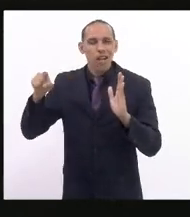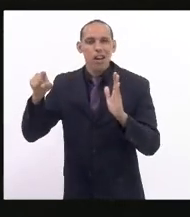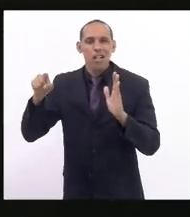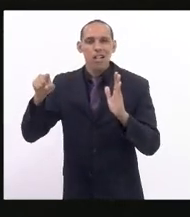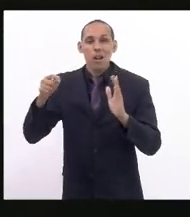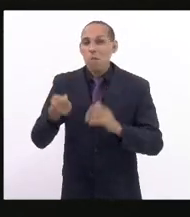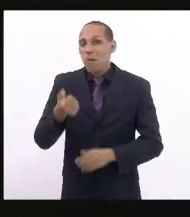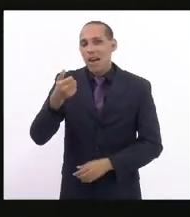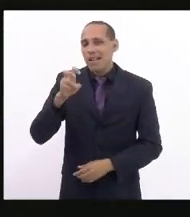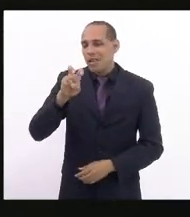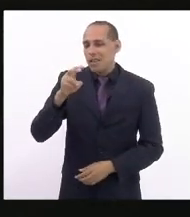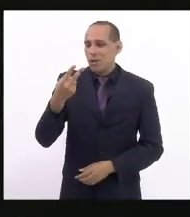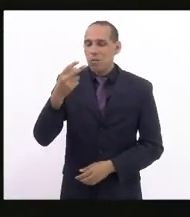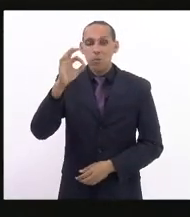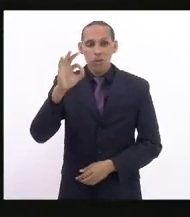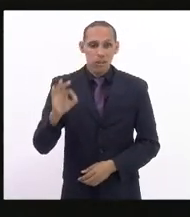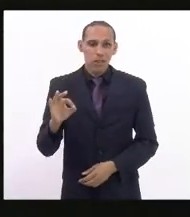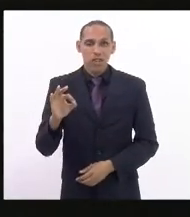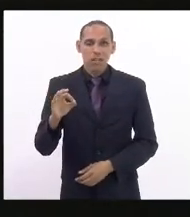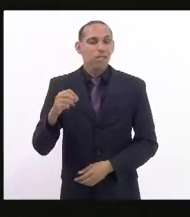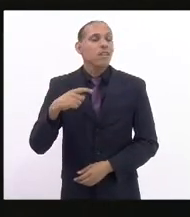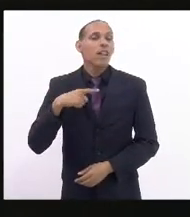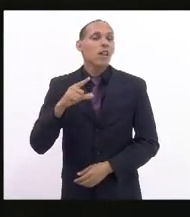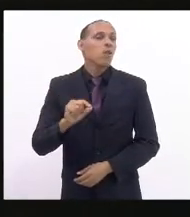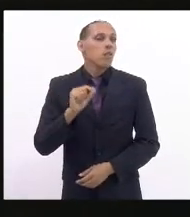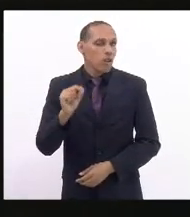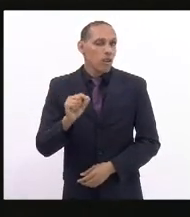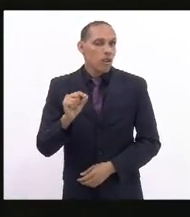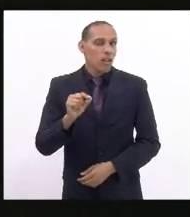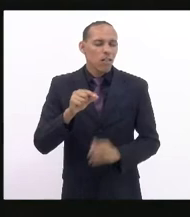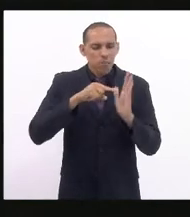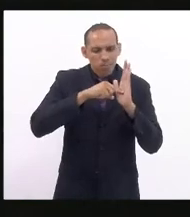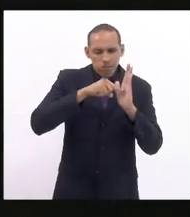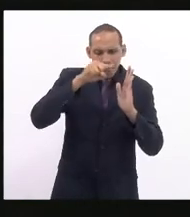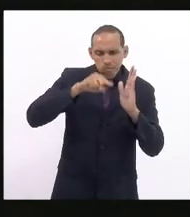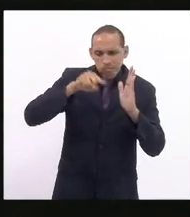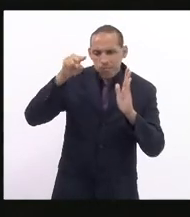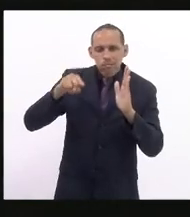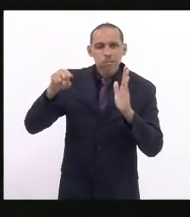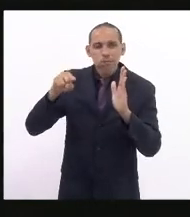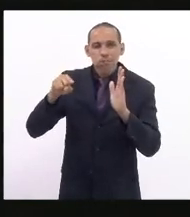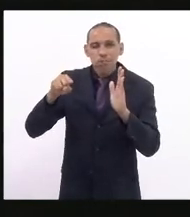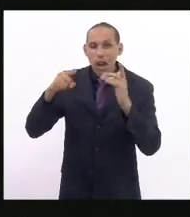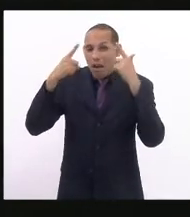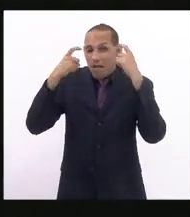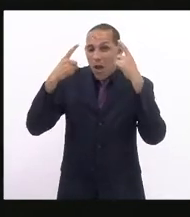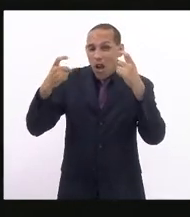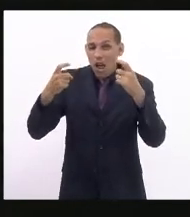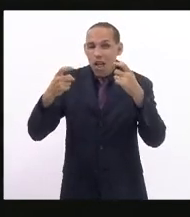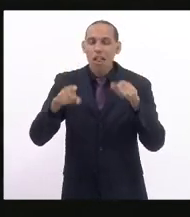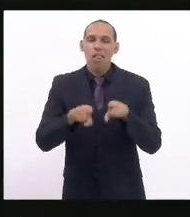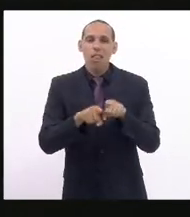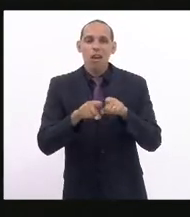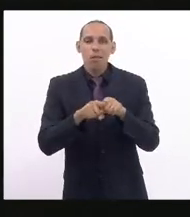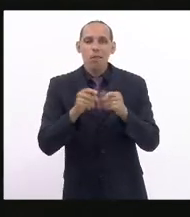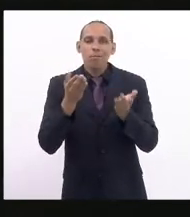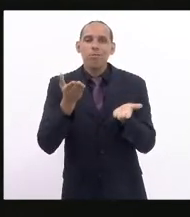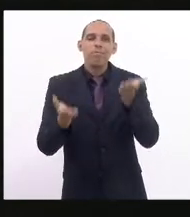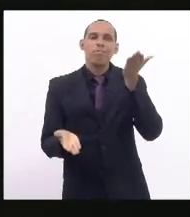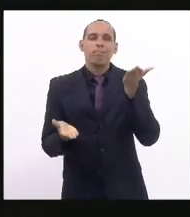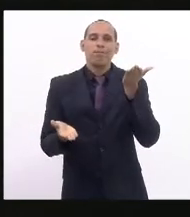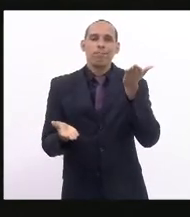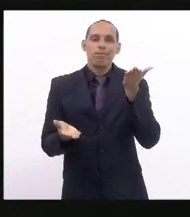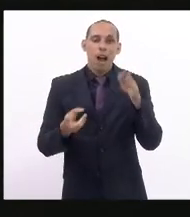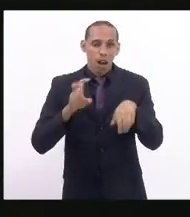que nós encontramos índices alarmantes de violência e de desigualdade. A pandemia